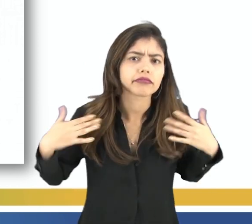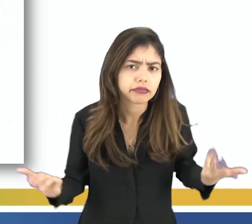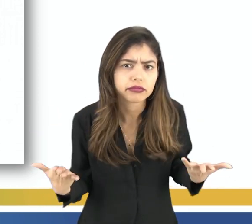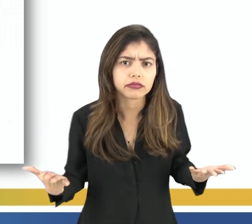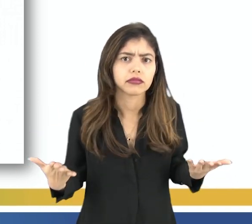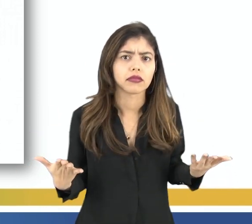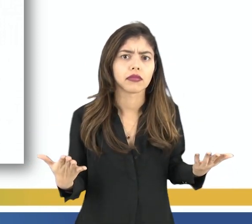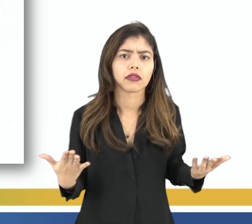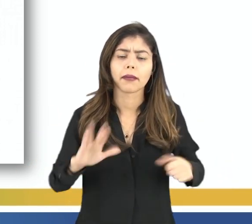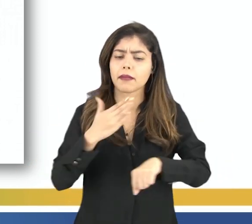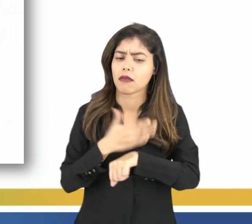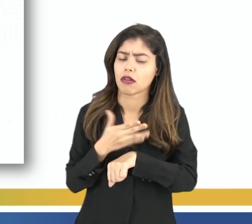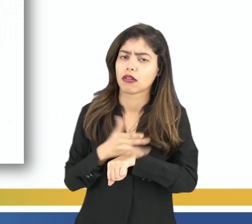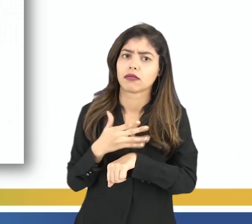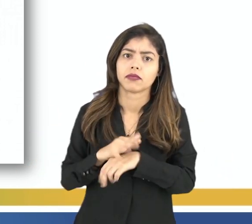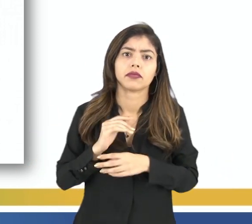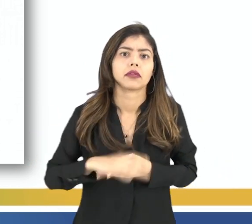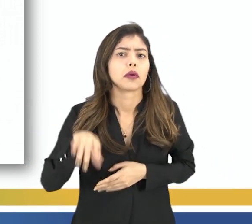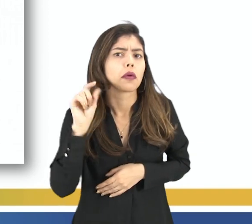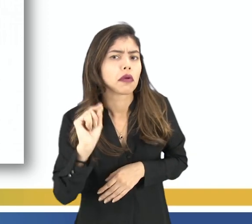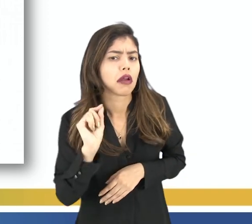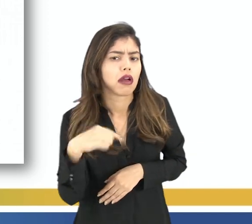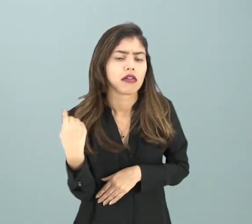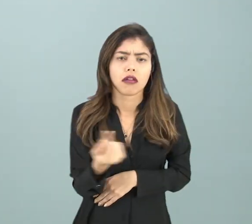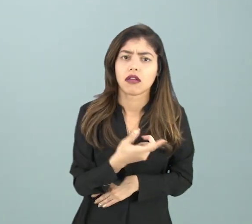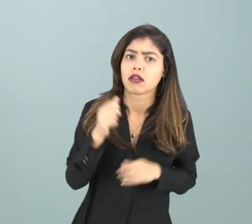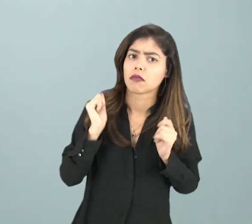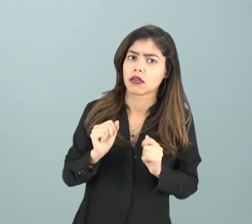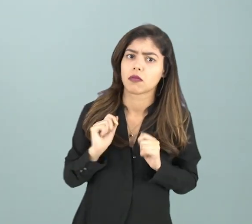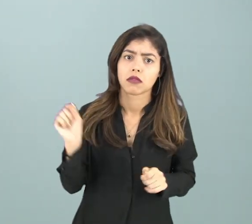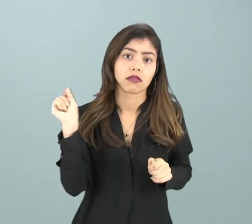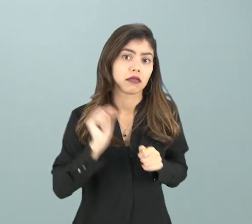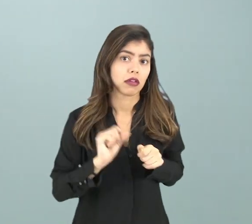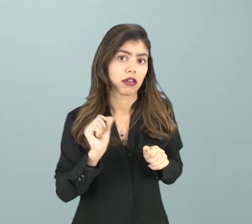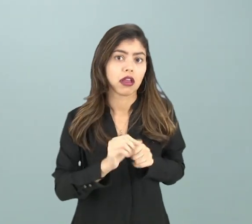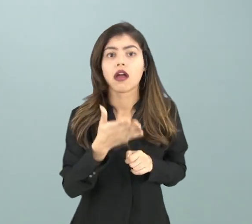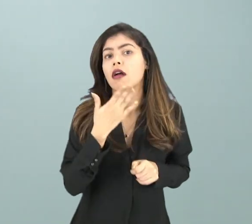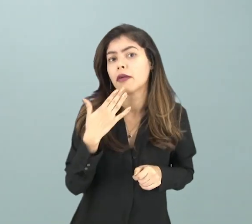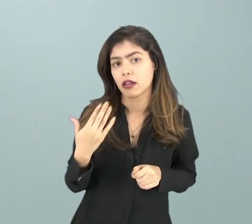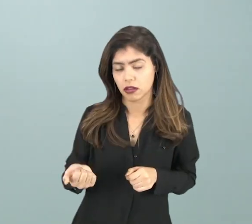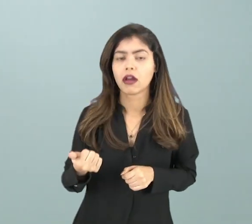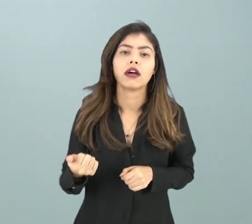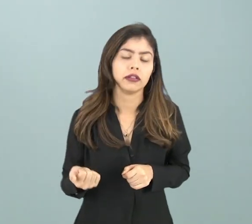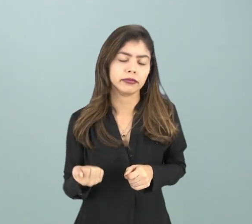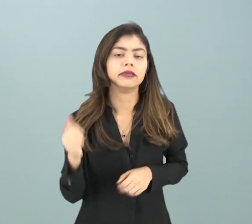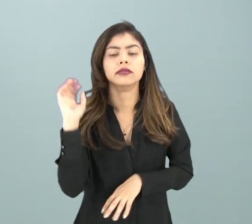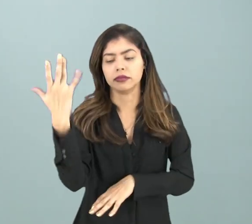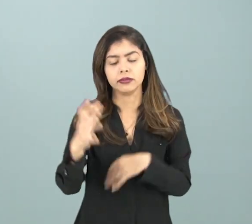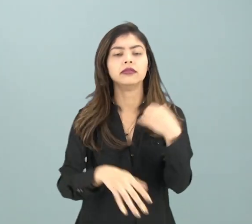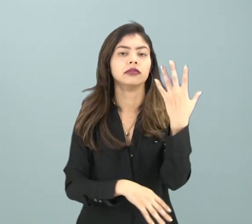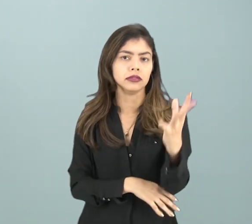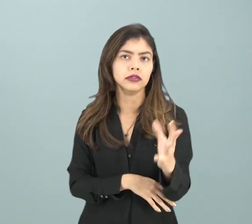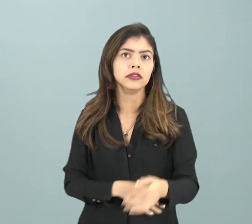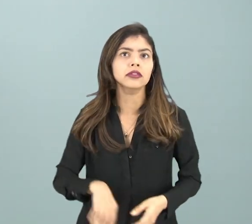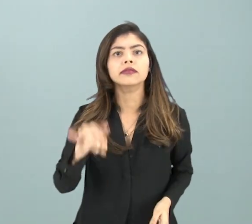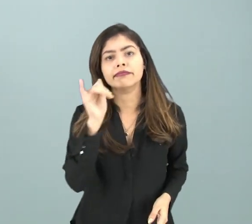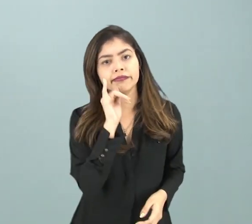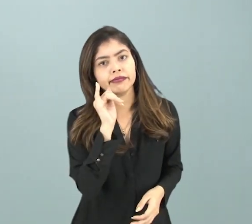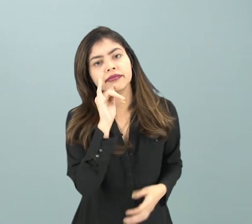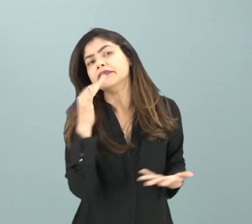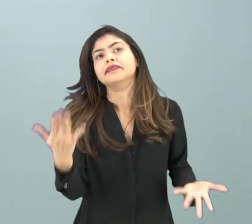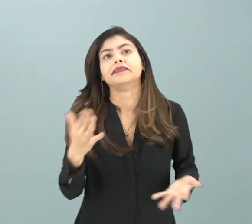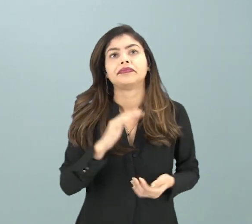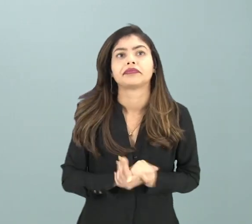De forma prática? O que é que nós podemos fazer para preservar o meio ambiente? Por exemplo,